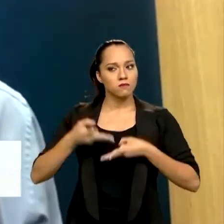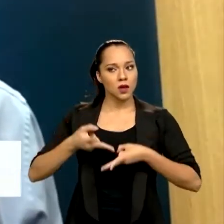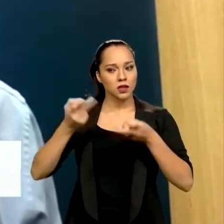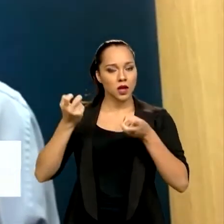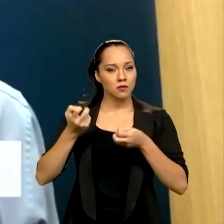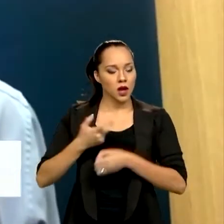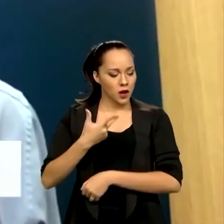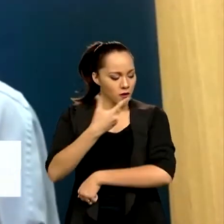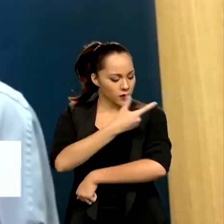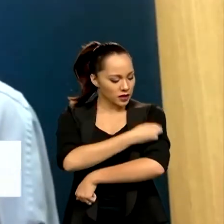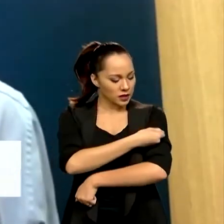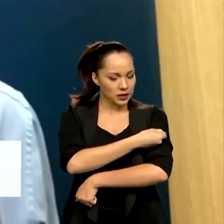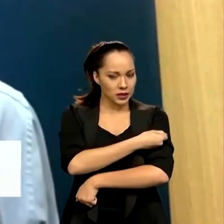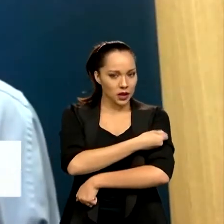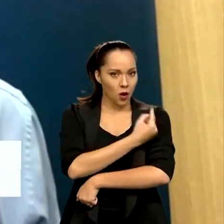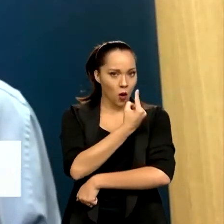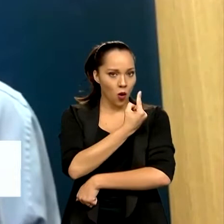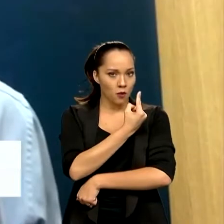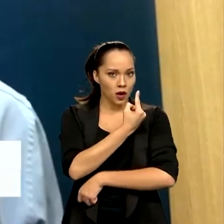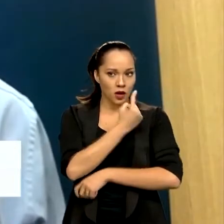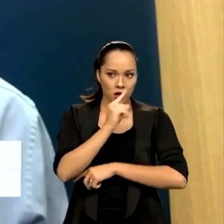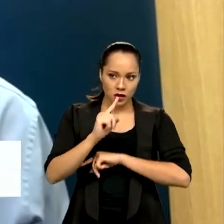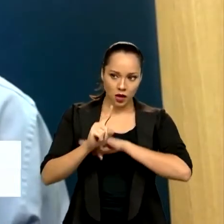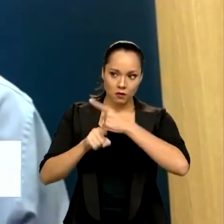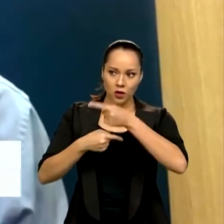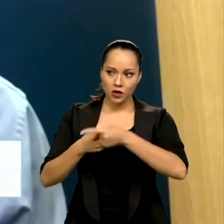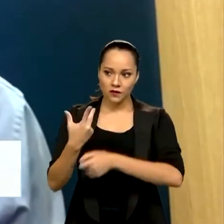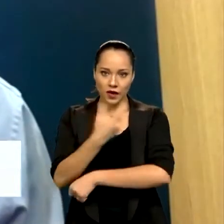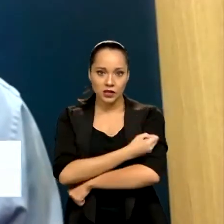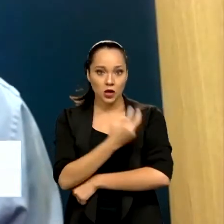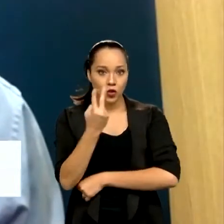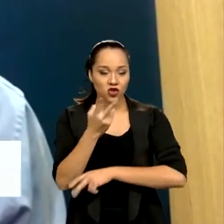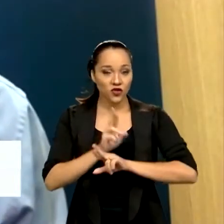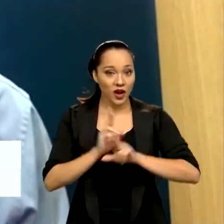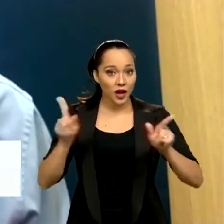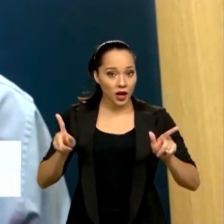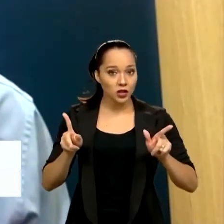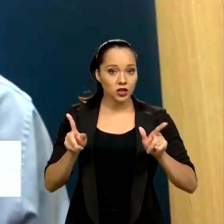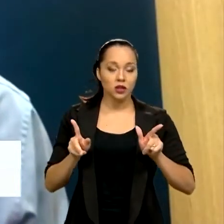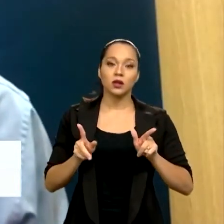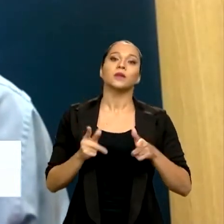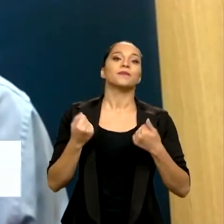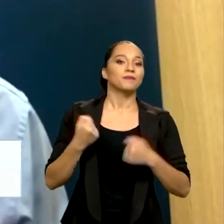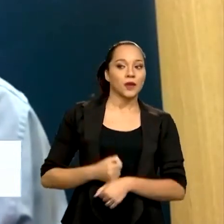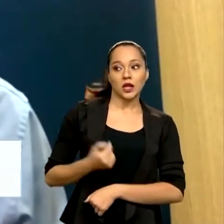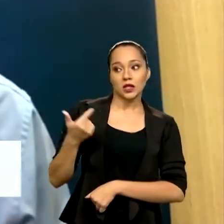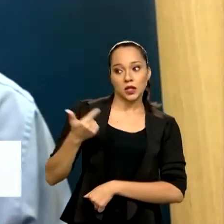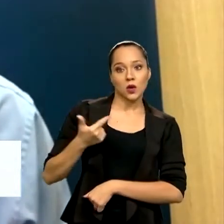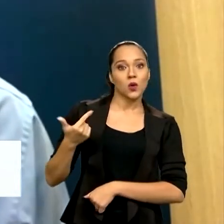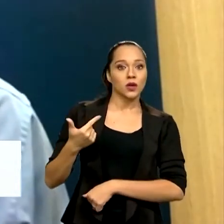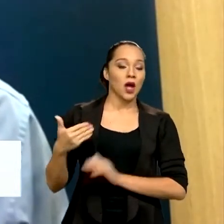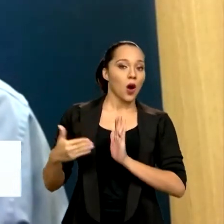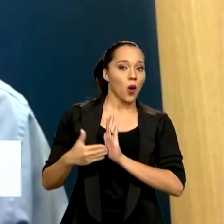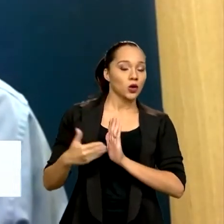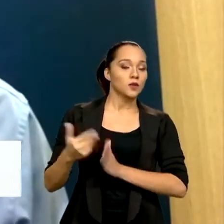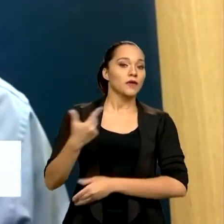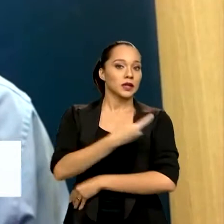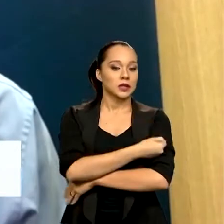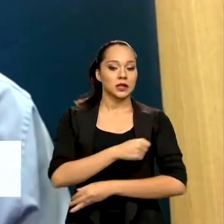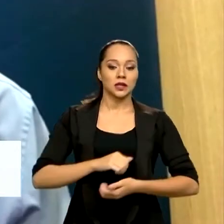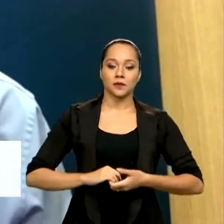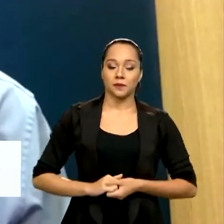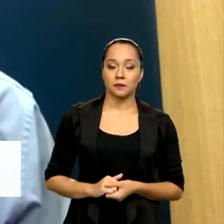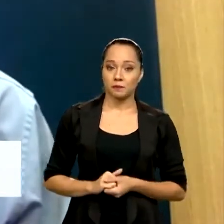tomou vacinas diferentes, a nossa recomendação é que se tome uma segunda dose da última vacina tomada.